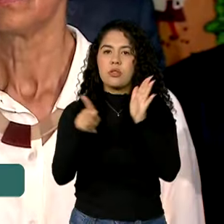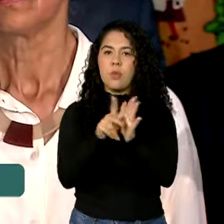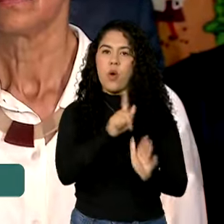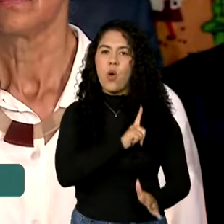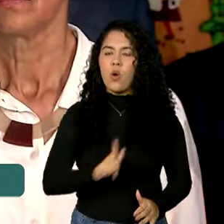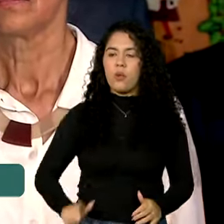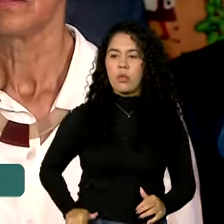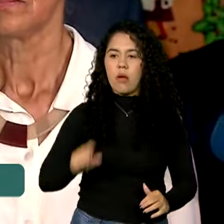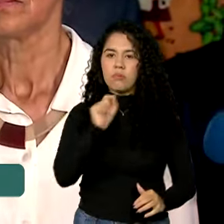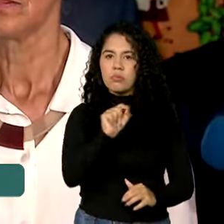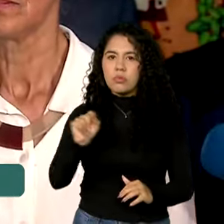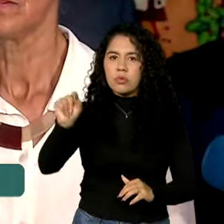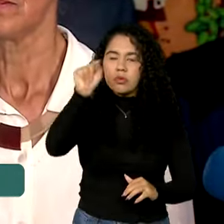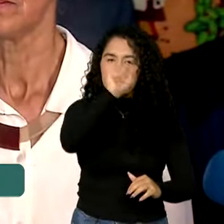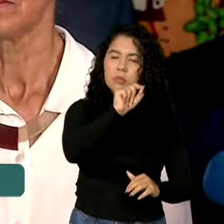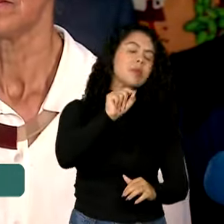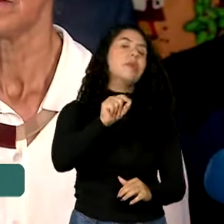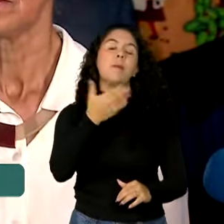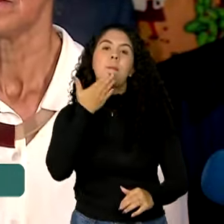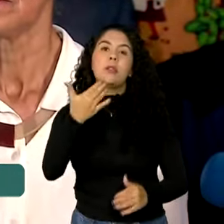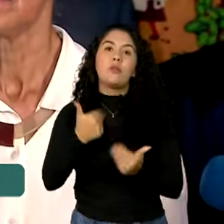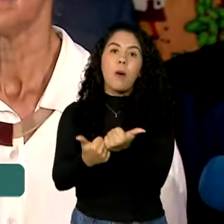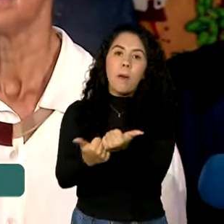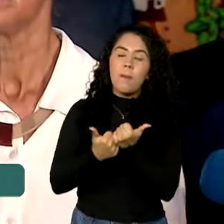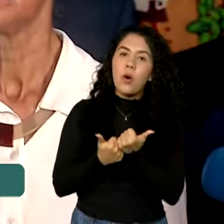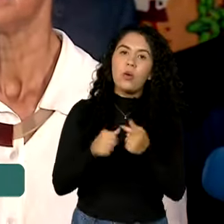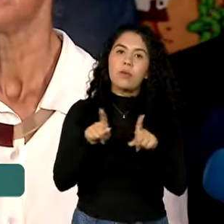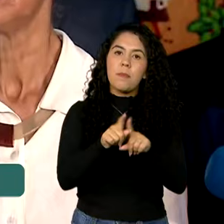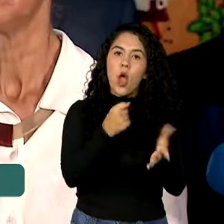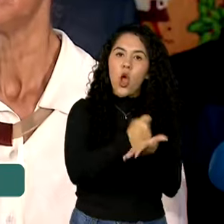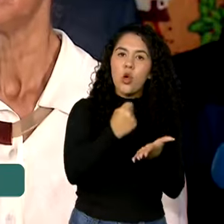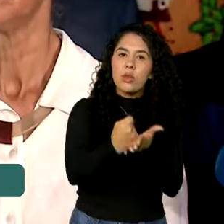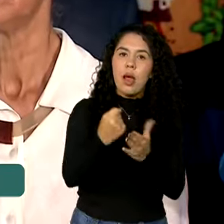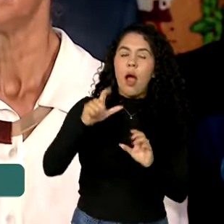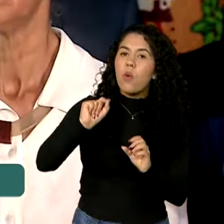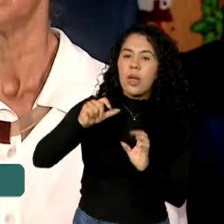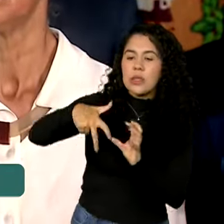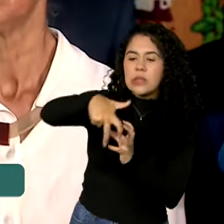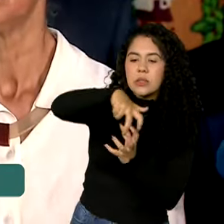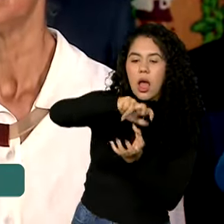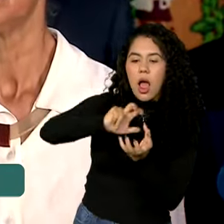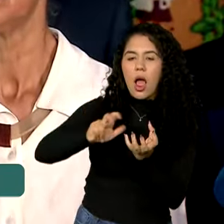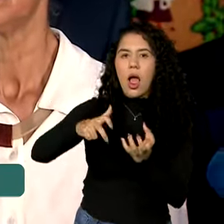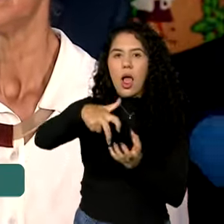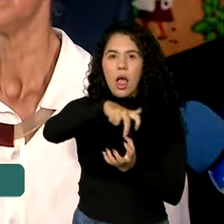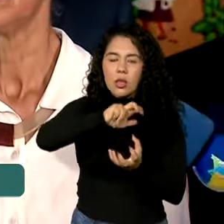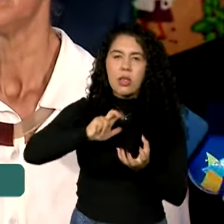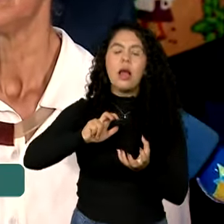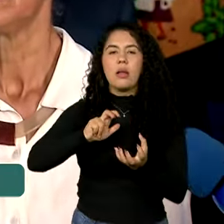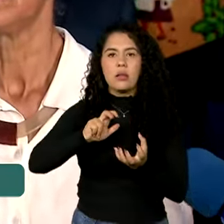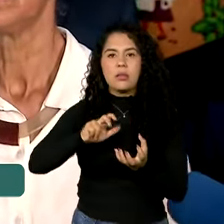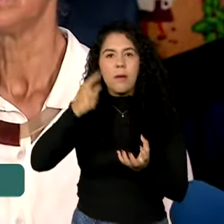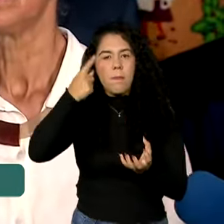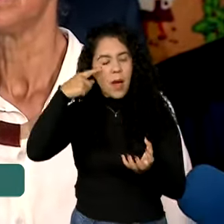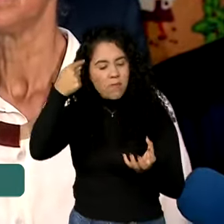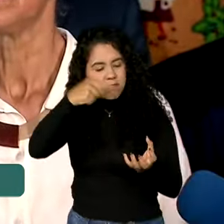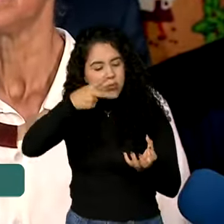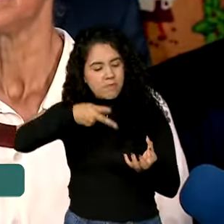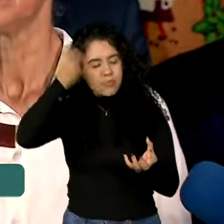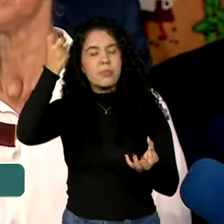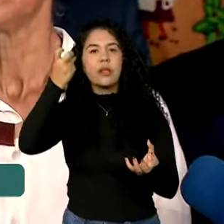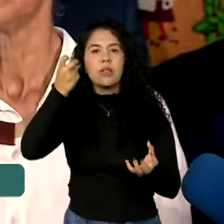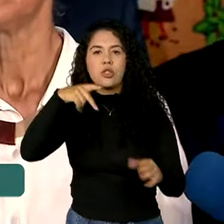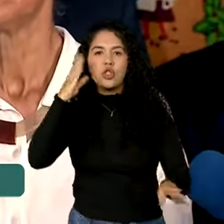pedido apoio para a cooperação, a contratação de satélite ou uso de contratos existentes para disponibilizar